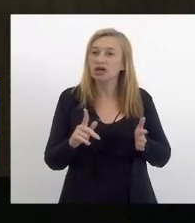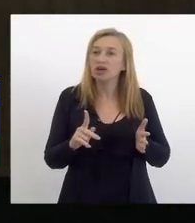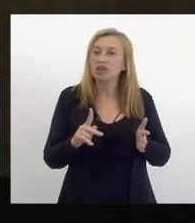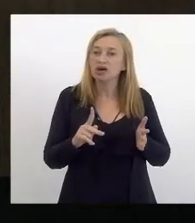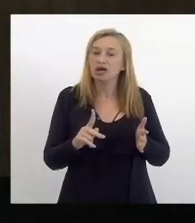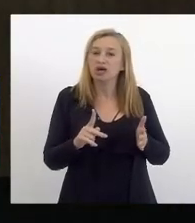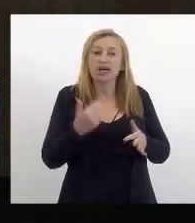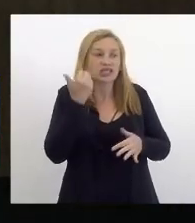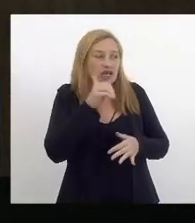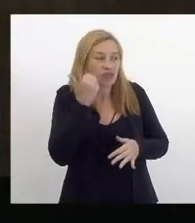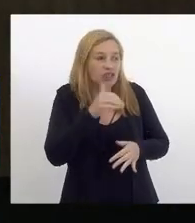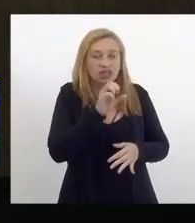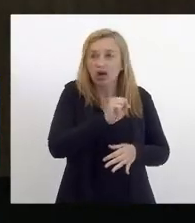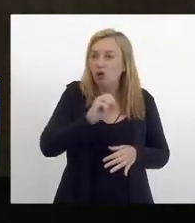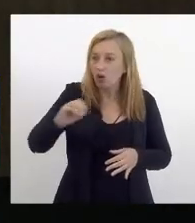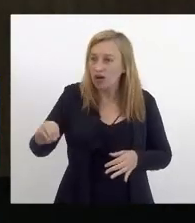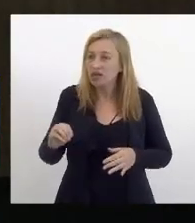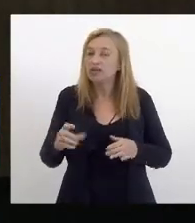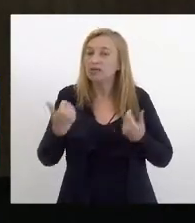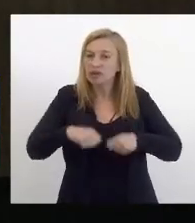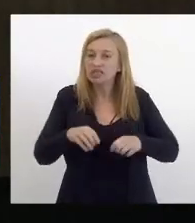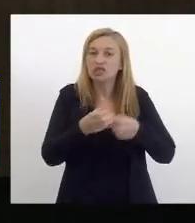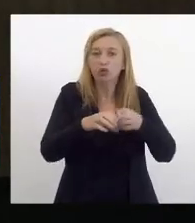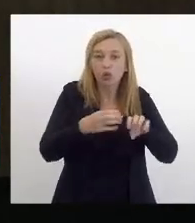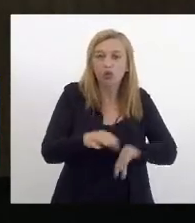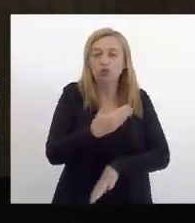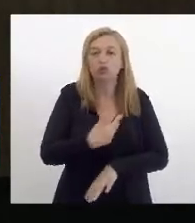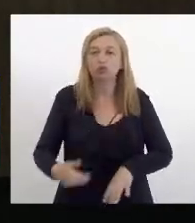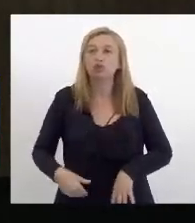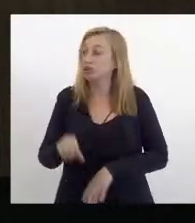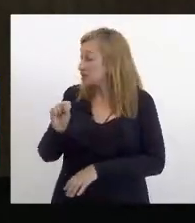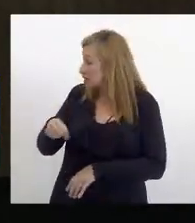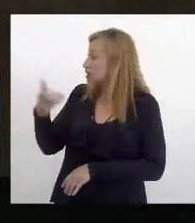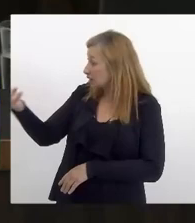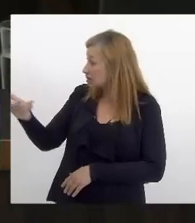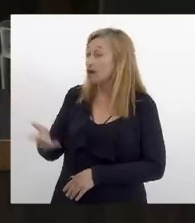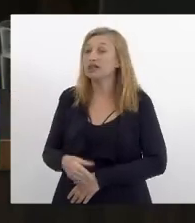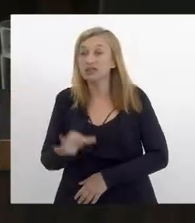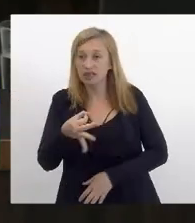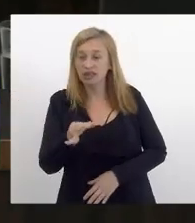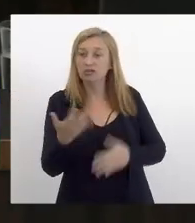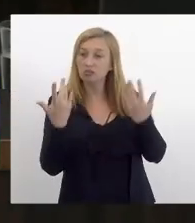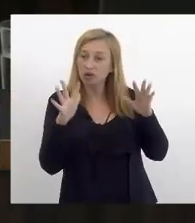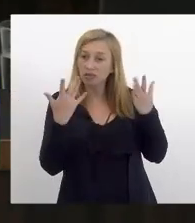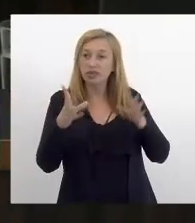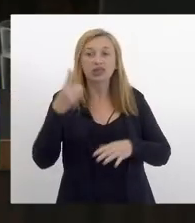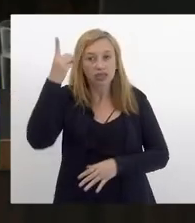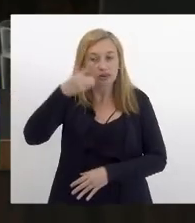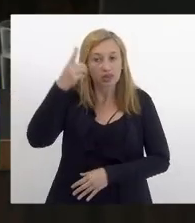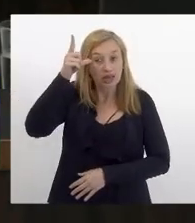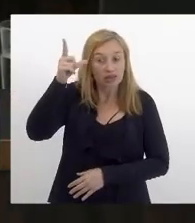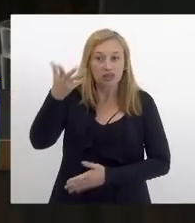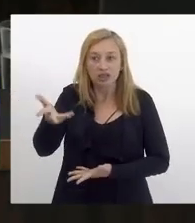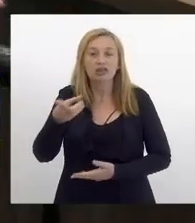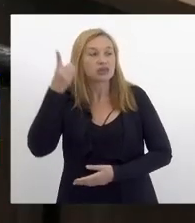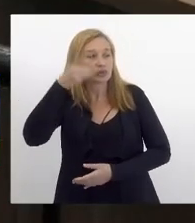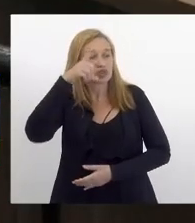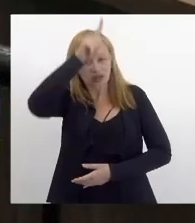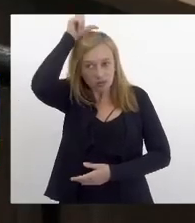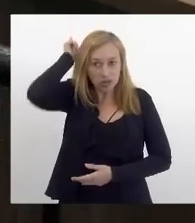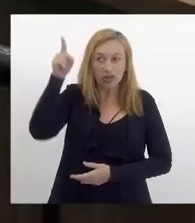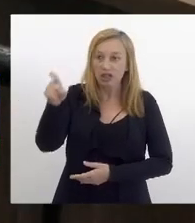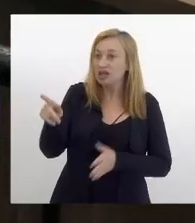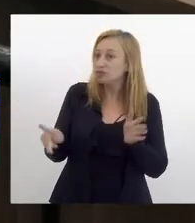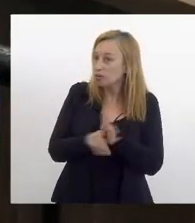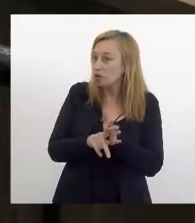vida a sacanagem das OS tem que ter concurso público isso aí exatamente e parabenizar deputada Lucinha e deputado Luiz Paulo porque